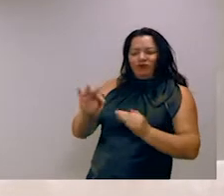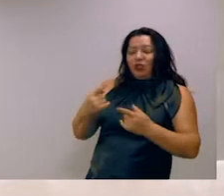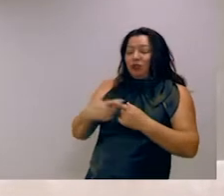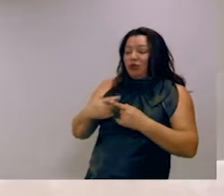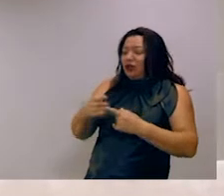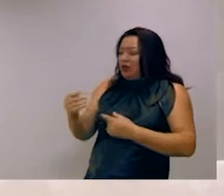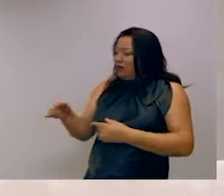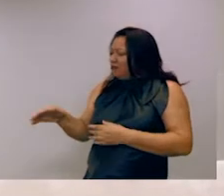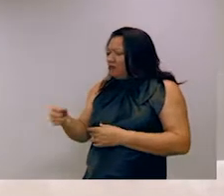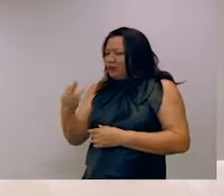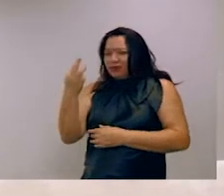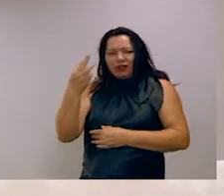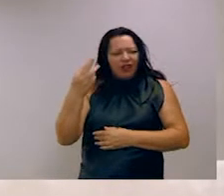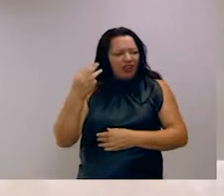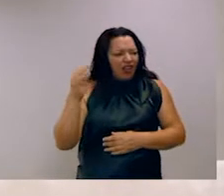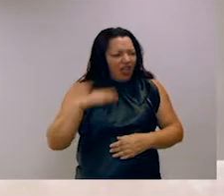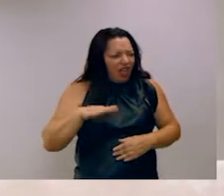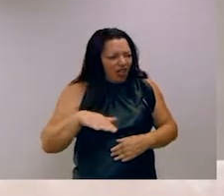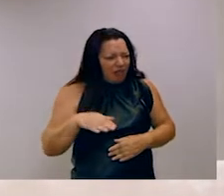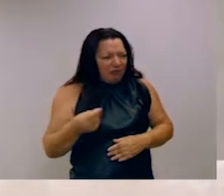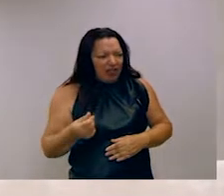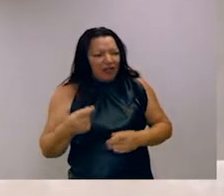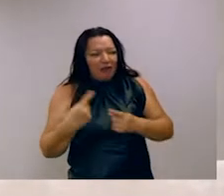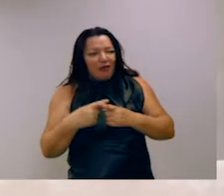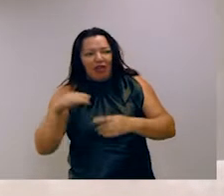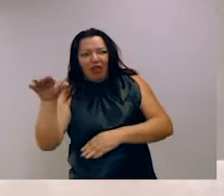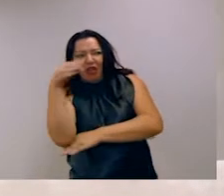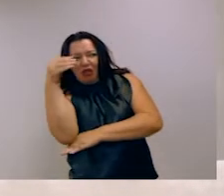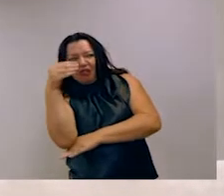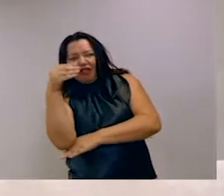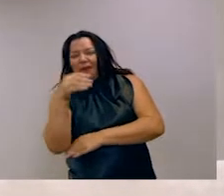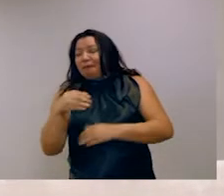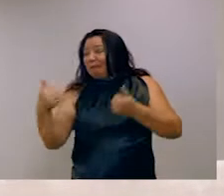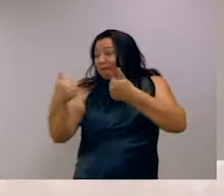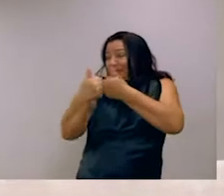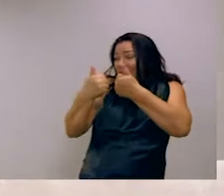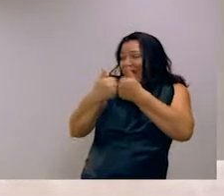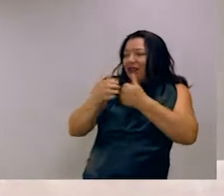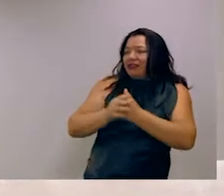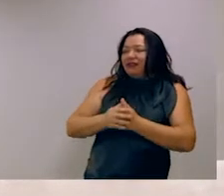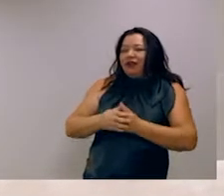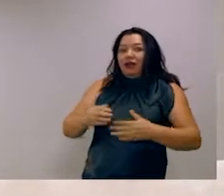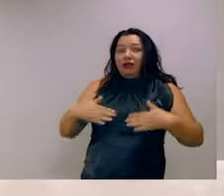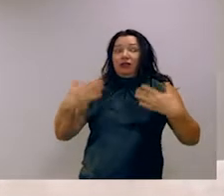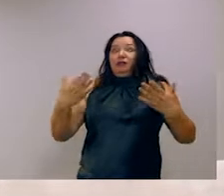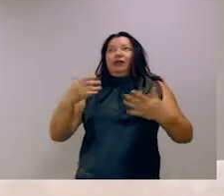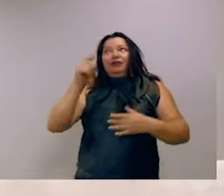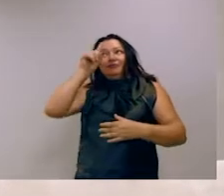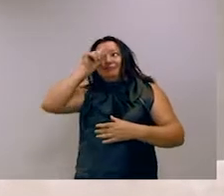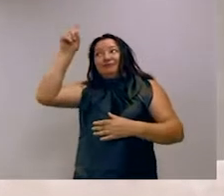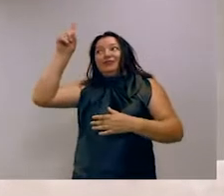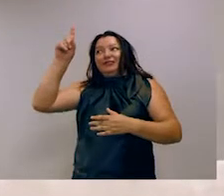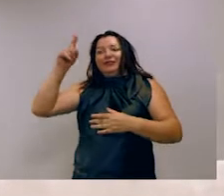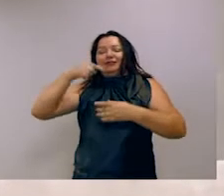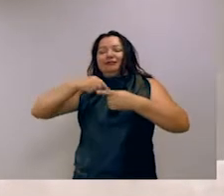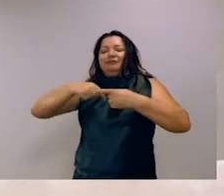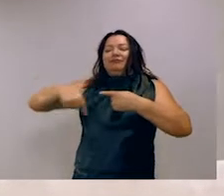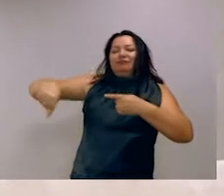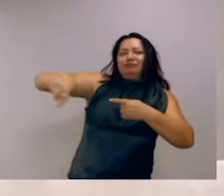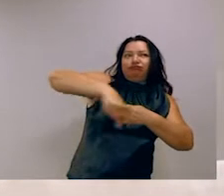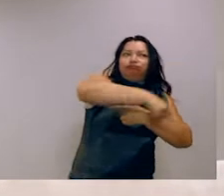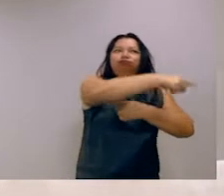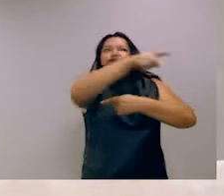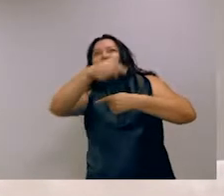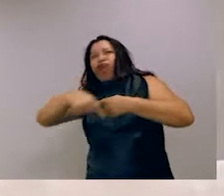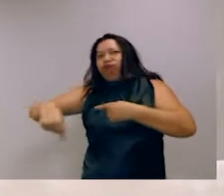lhe daria apenas 3 dólares porque o hotel ficava perto da estação de trem. Mas de repente ele teve uma ideia. Ele levou o jovem através de muitas ruas da cidade